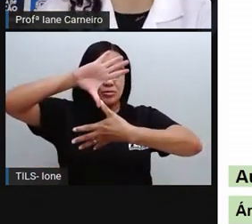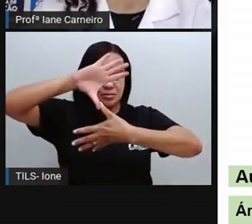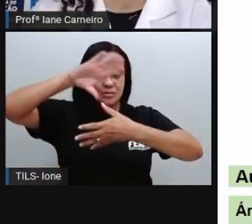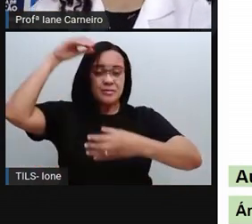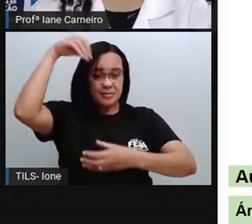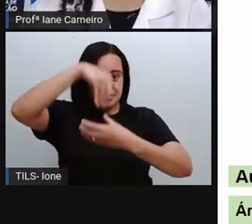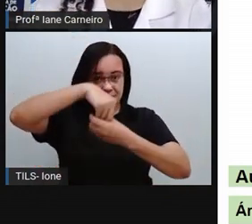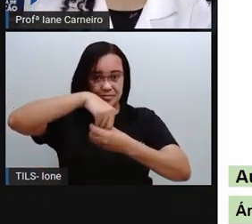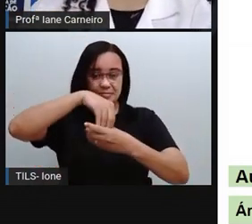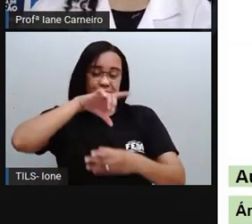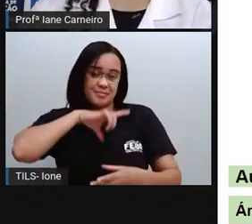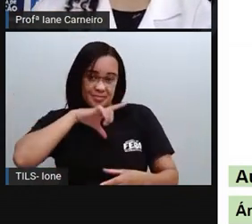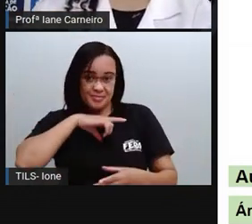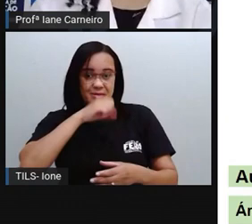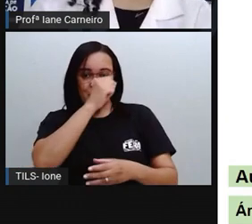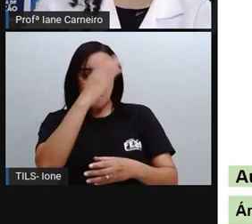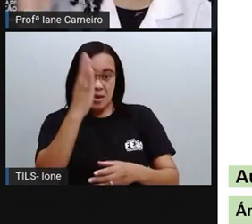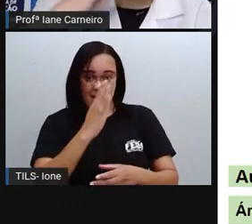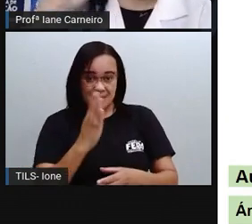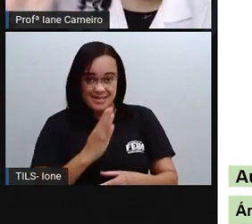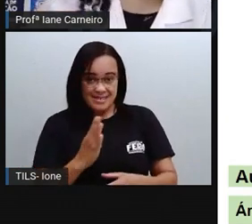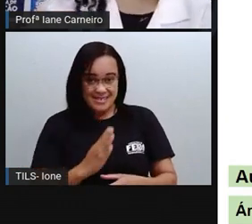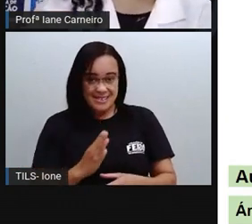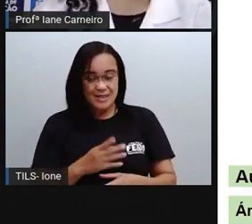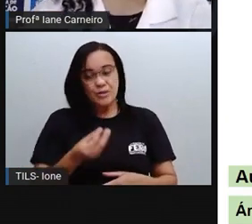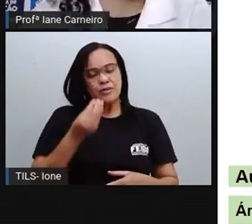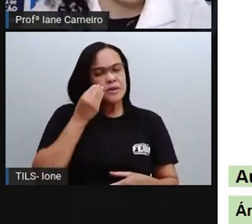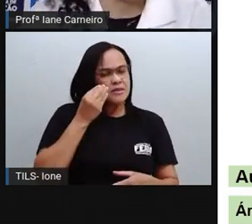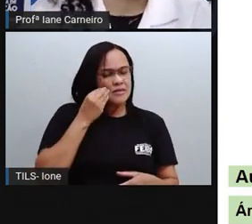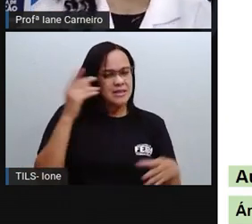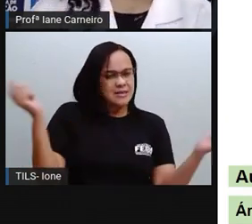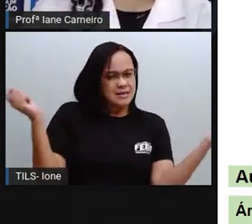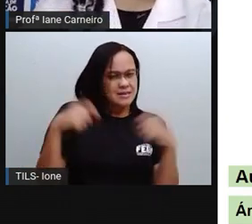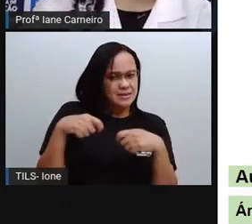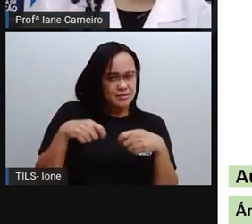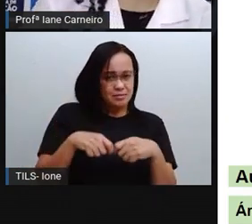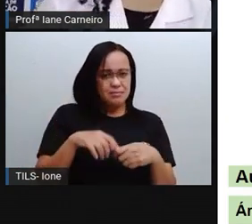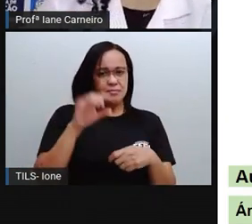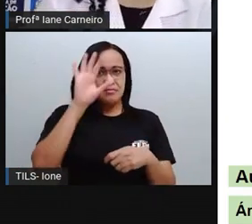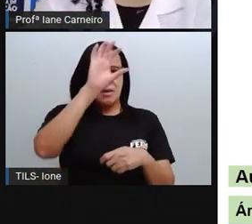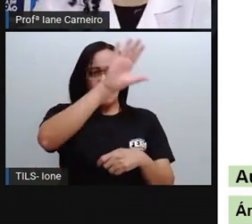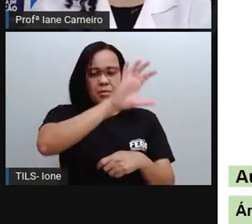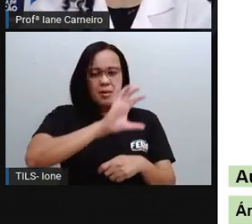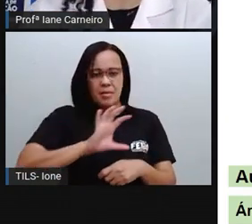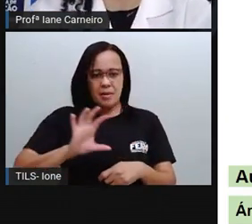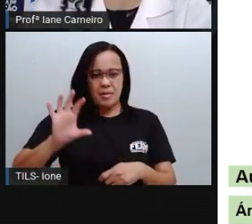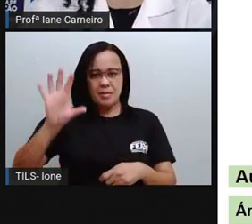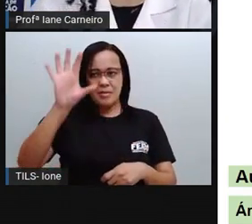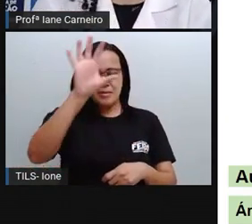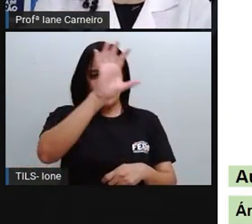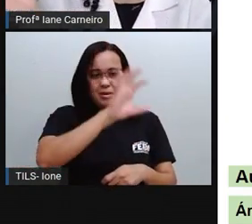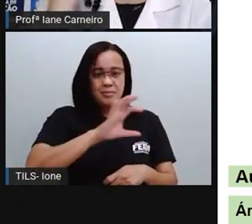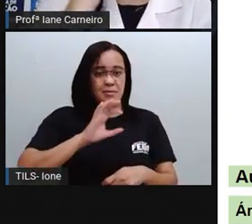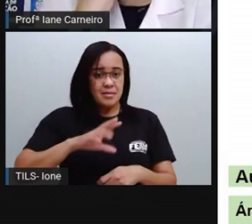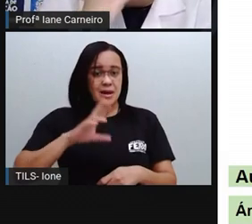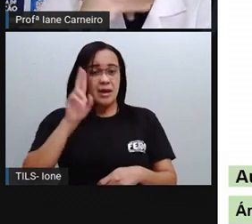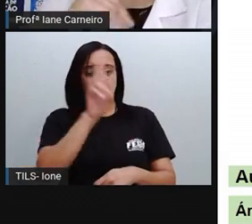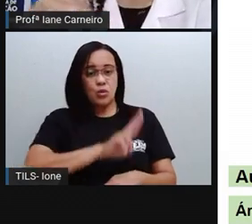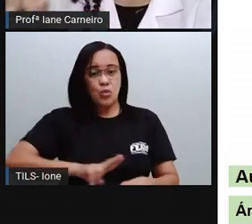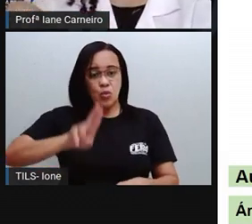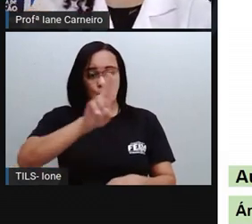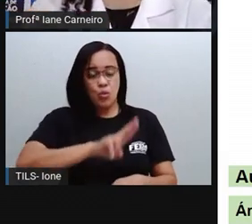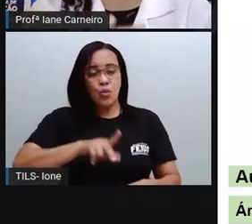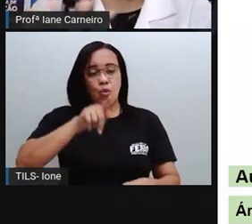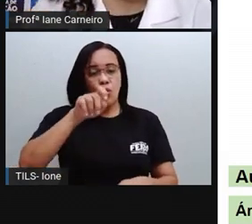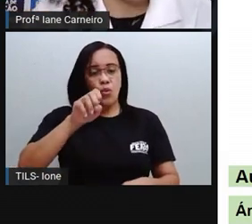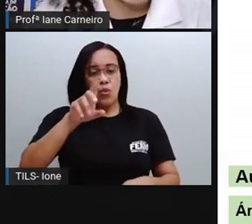aqui mapear, utilizar o Google Earth, né? Que nós já utilizamos nas aulas anteriores,